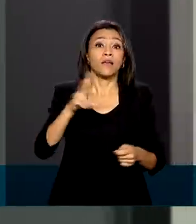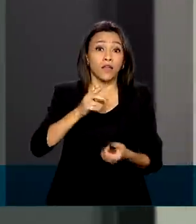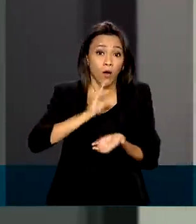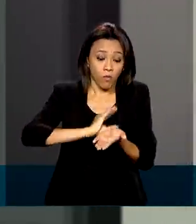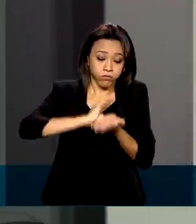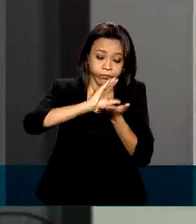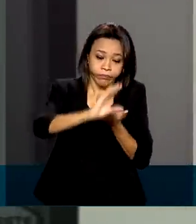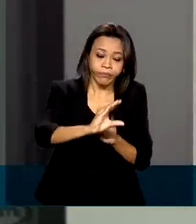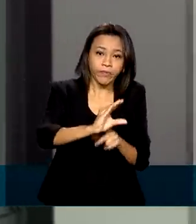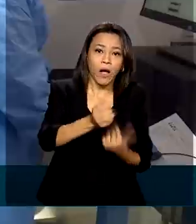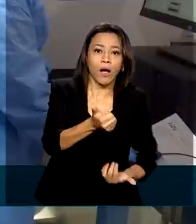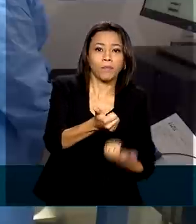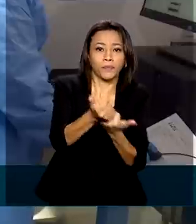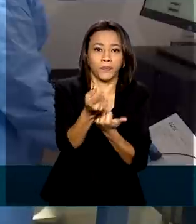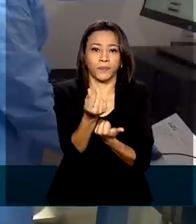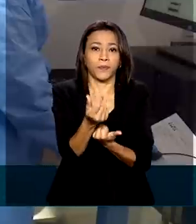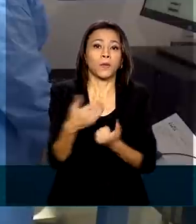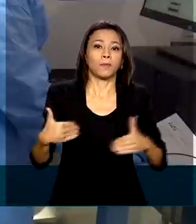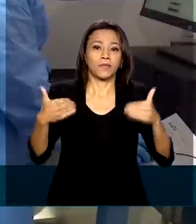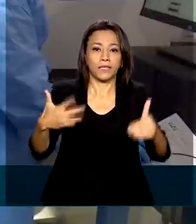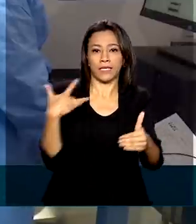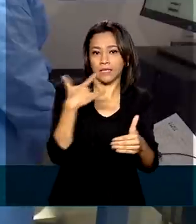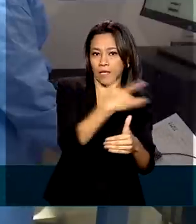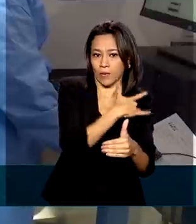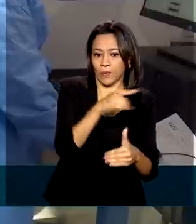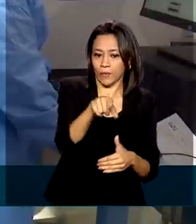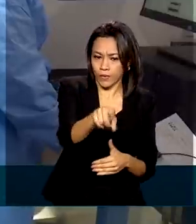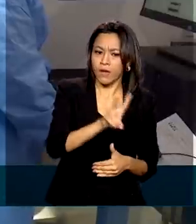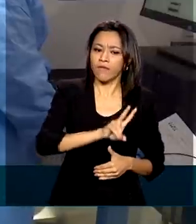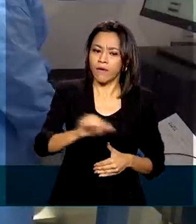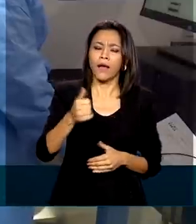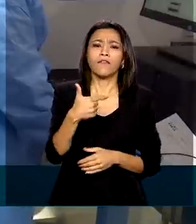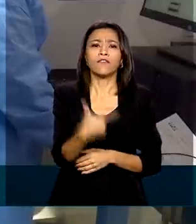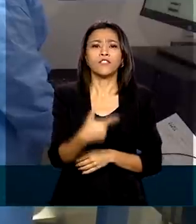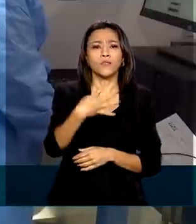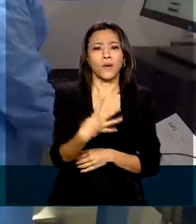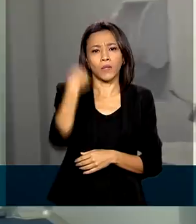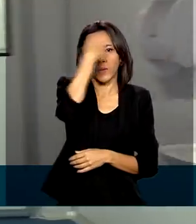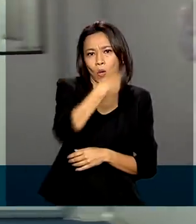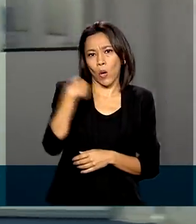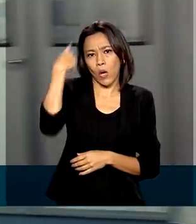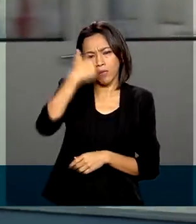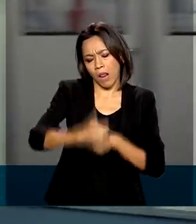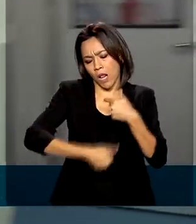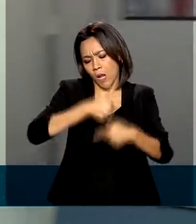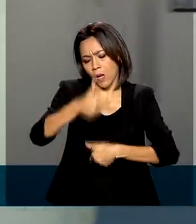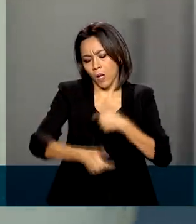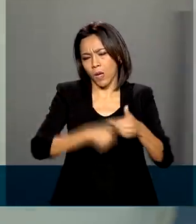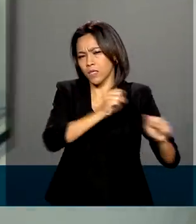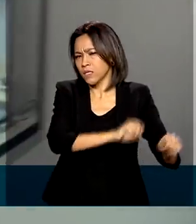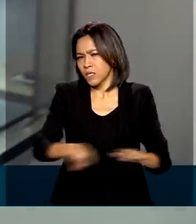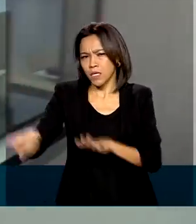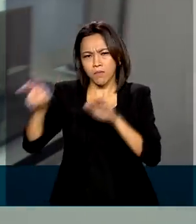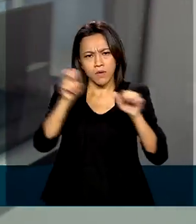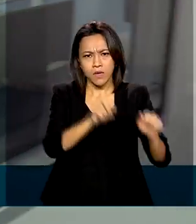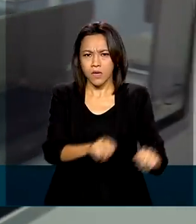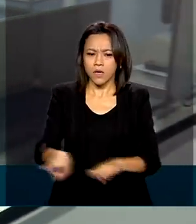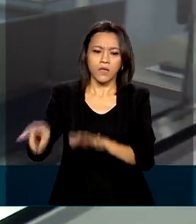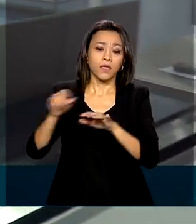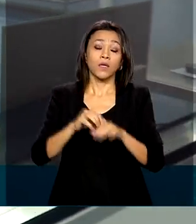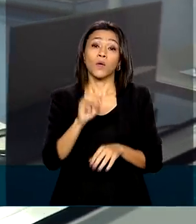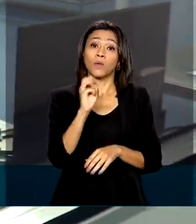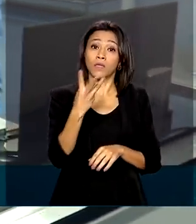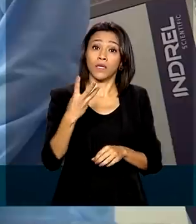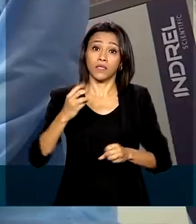pelo Ministério da Saúde. A unidade vai funcionar 24 horas por dia, todos os dias da semana, com três